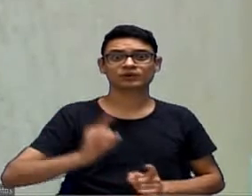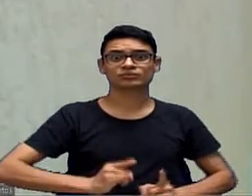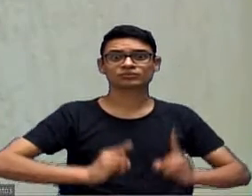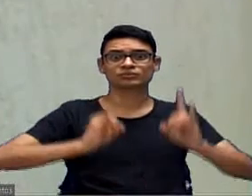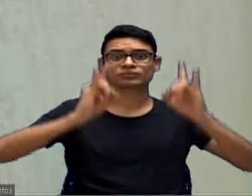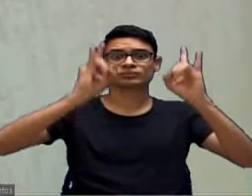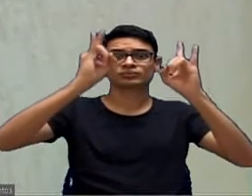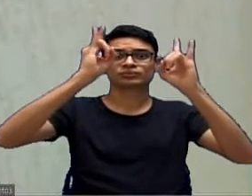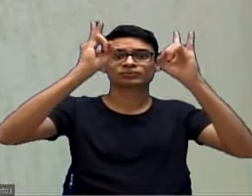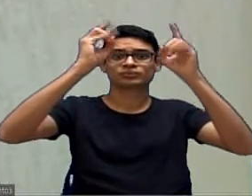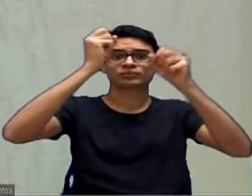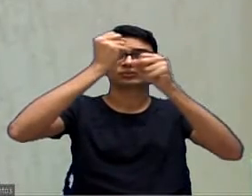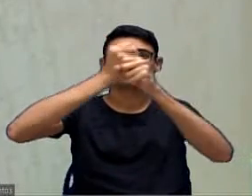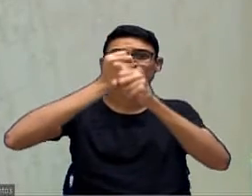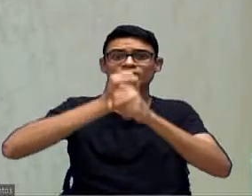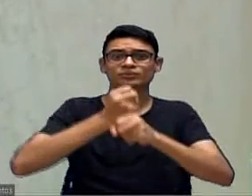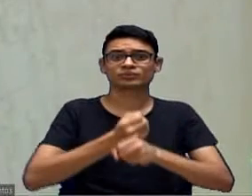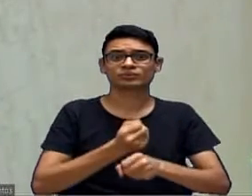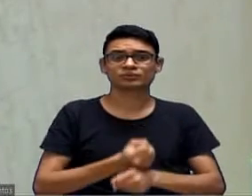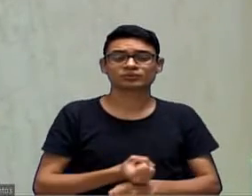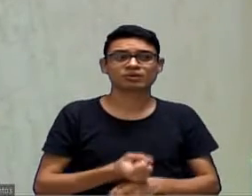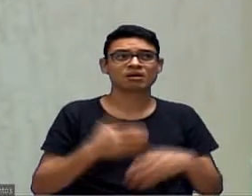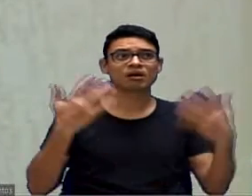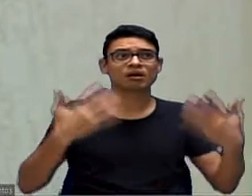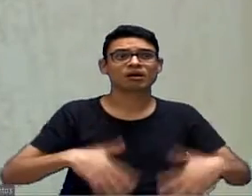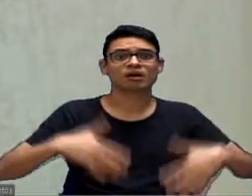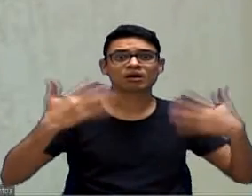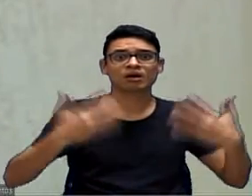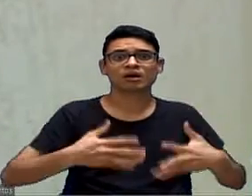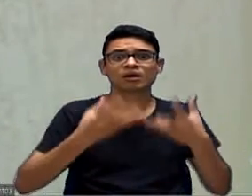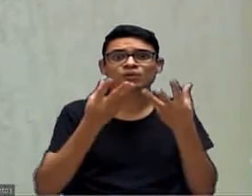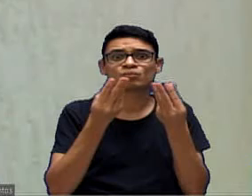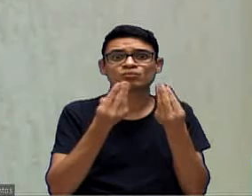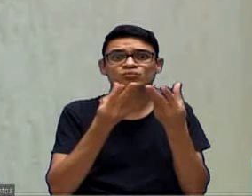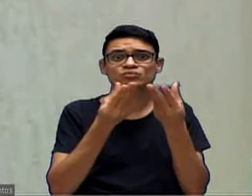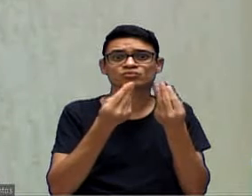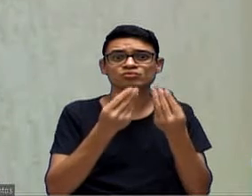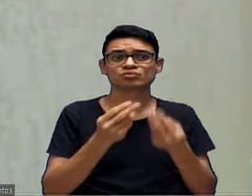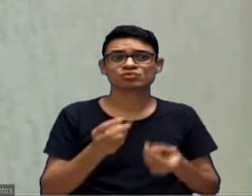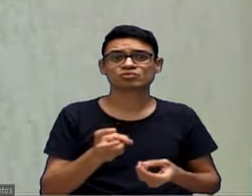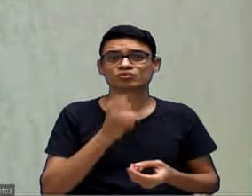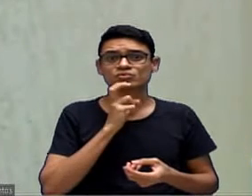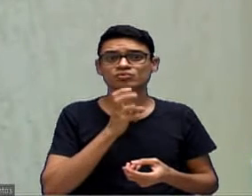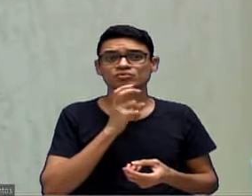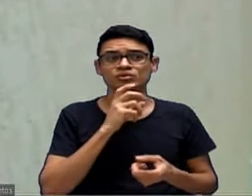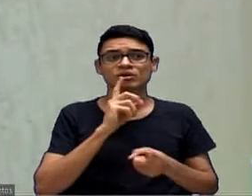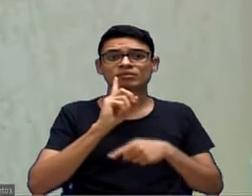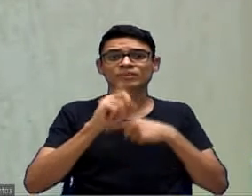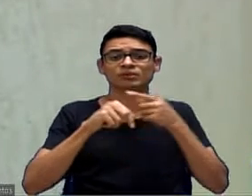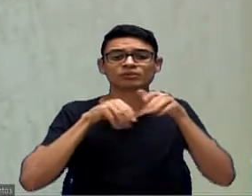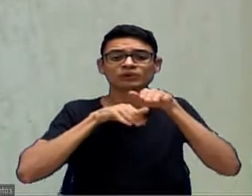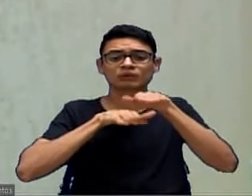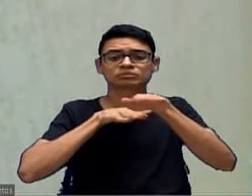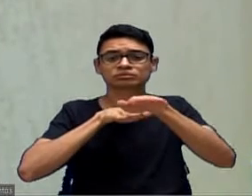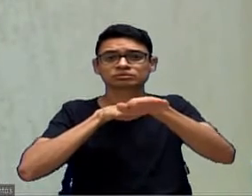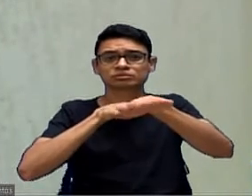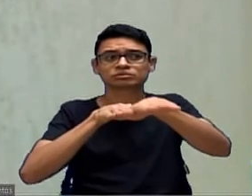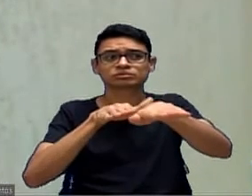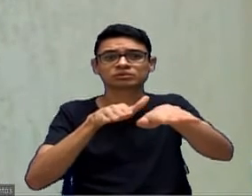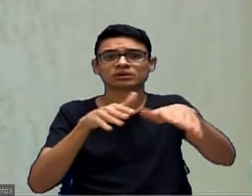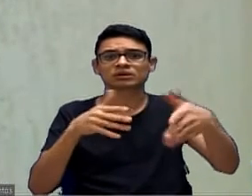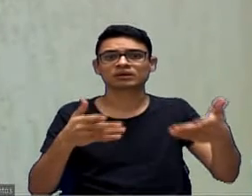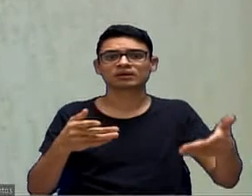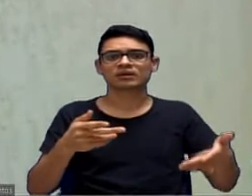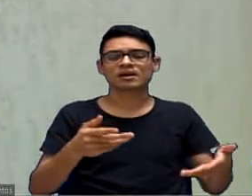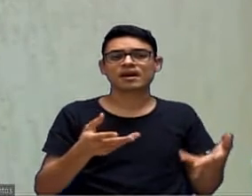vereadora. Meu Deus, o que é isso? Como é que essa cidade vai suportar esse trânsito todo já que a maior parte desses